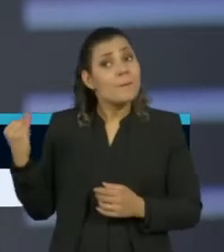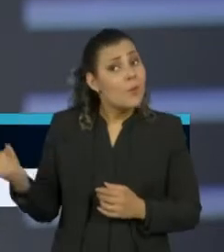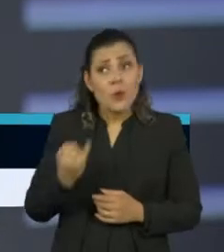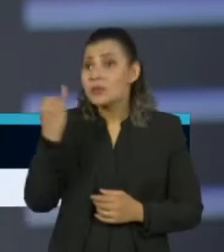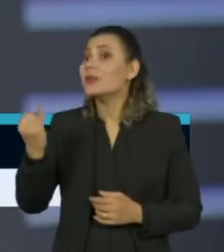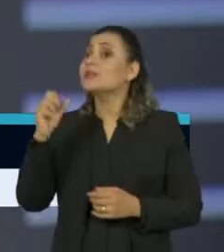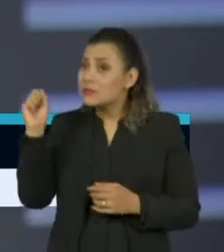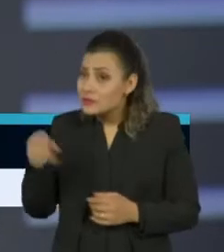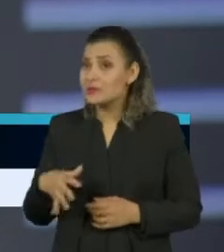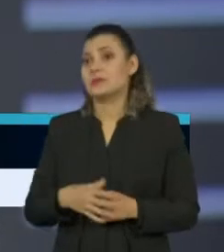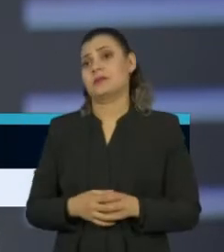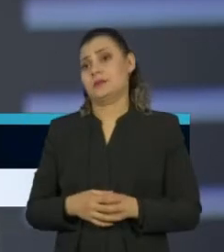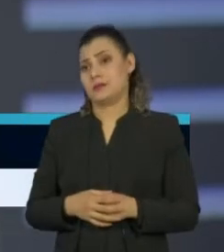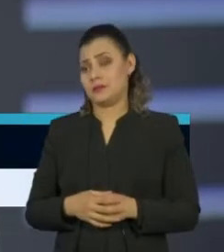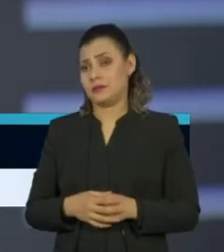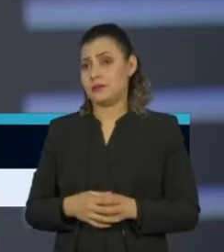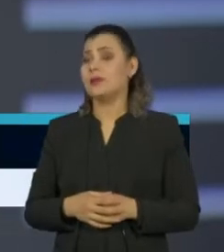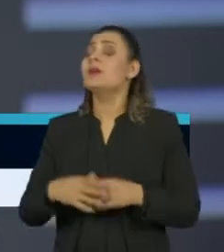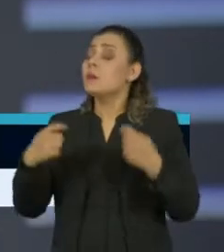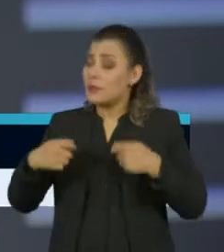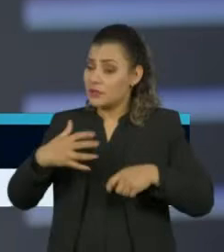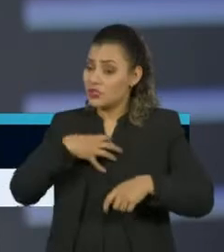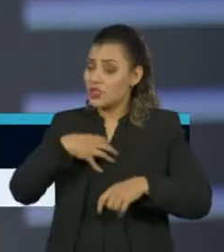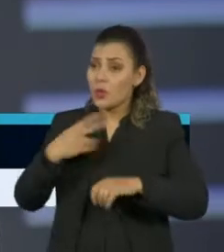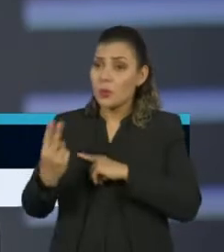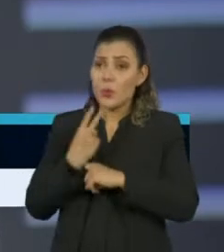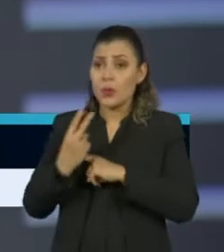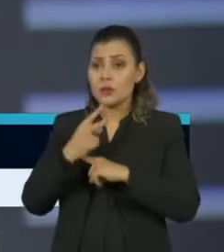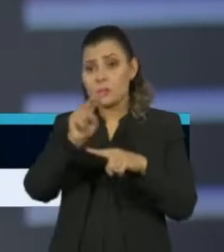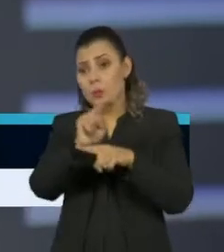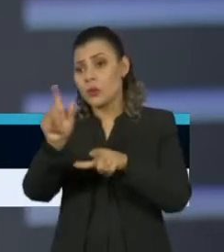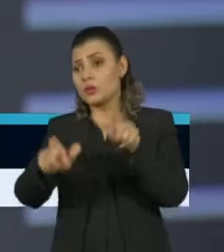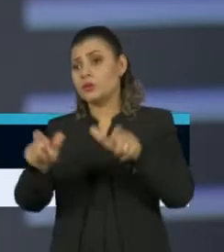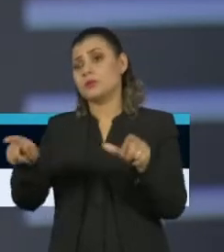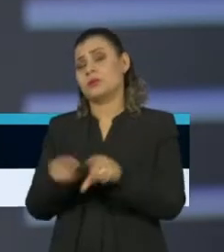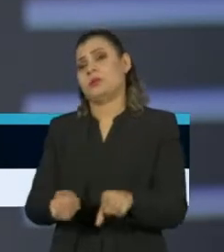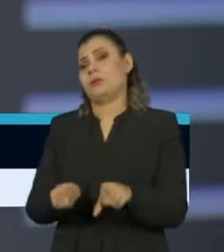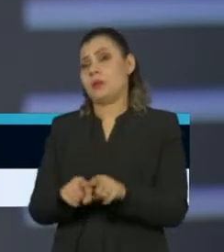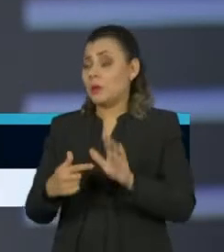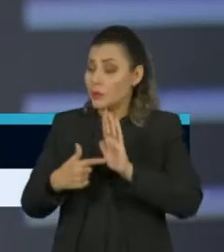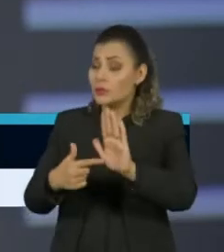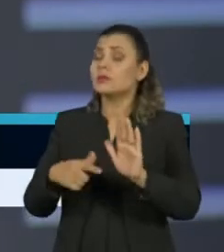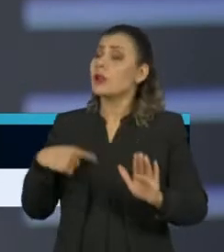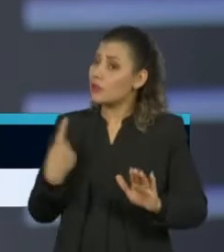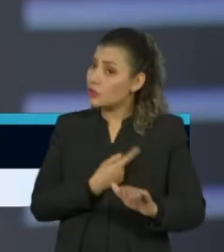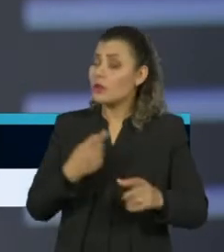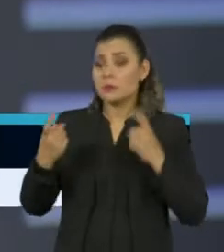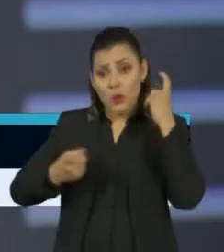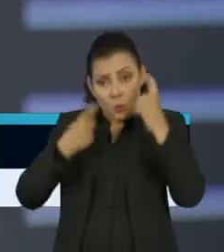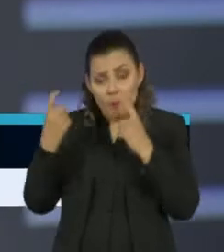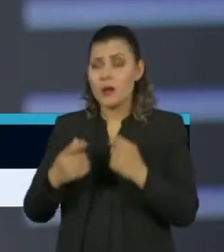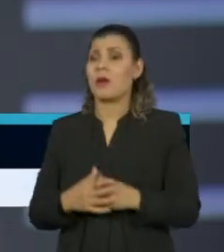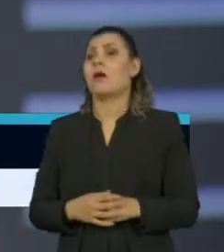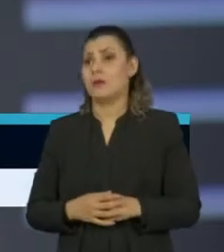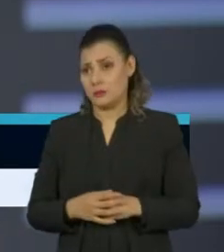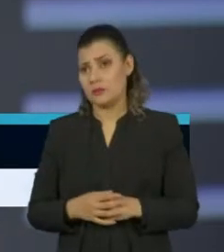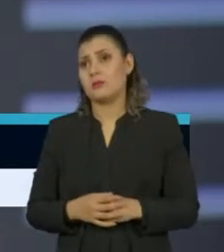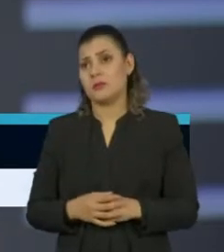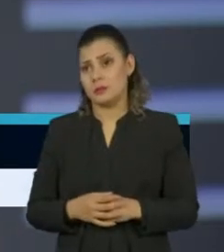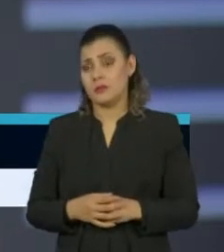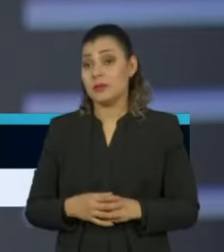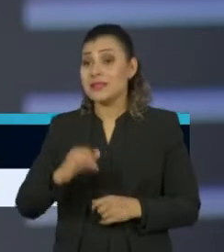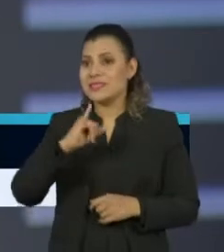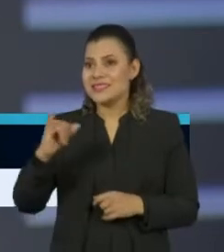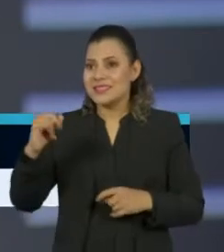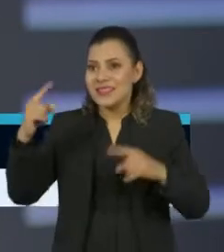instrumento, é uma forma de você se proteger, proteger outras pessoas, mostrar que você está preocupado. Agora, quando se